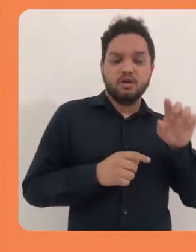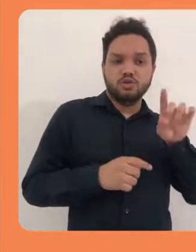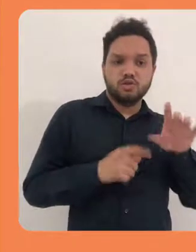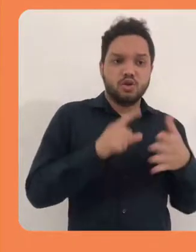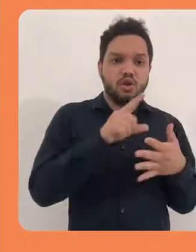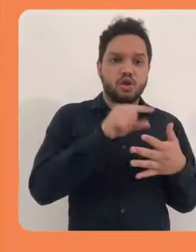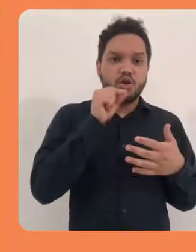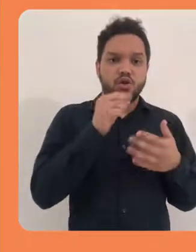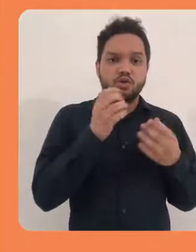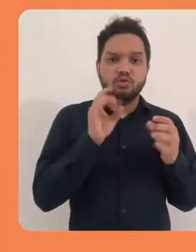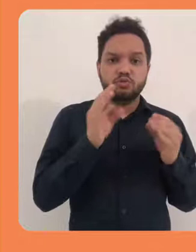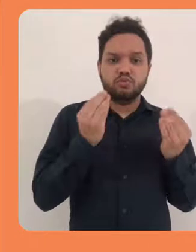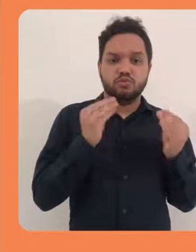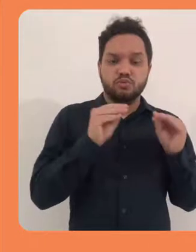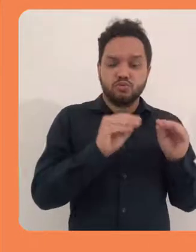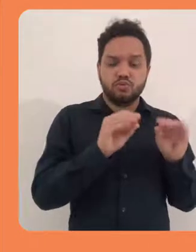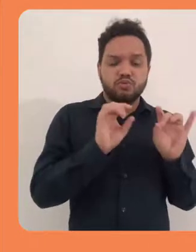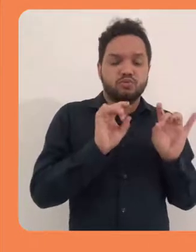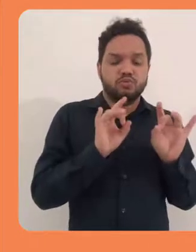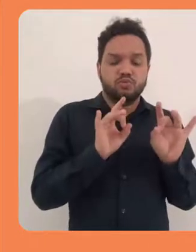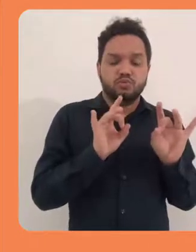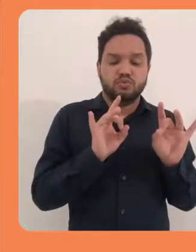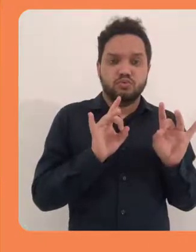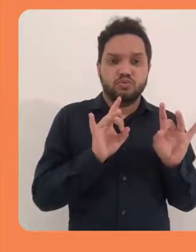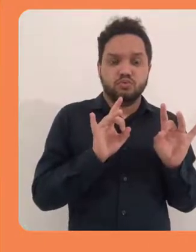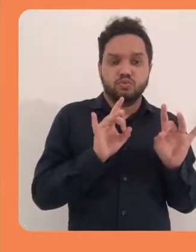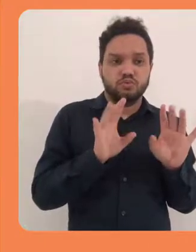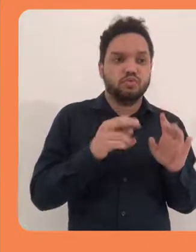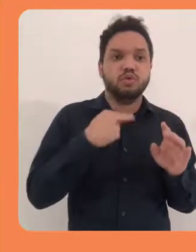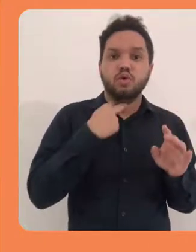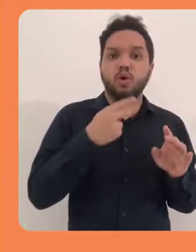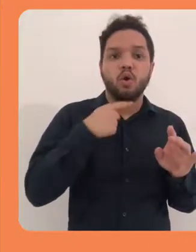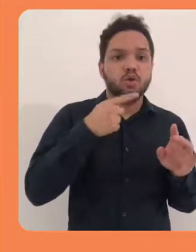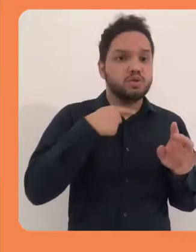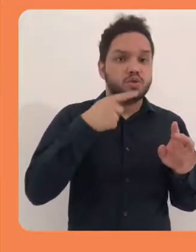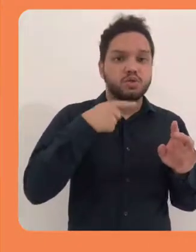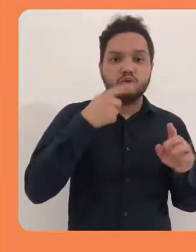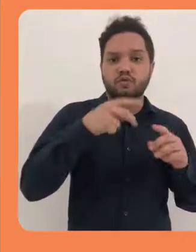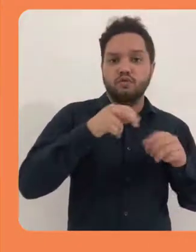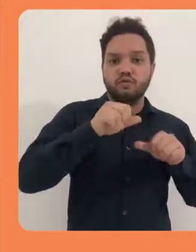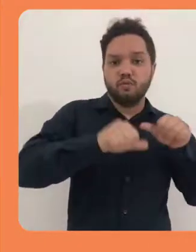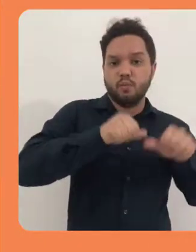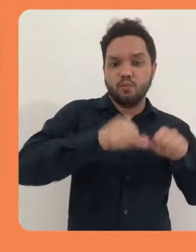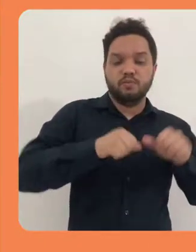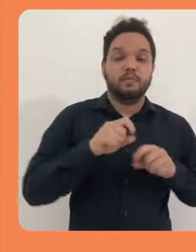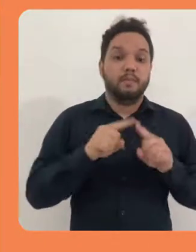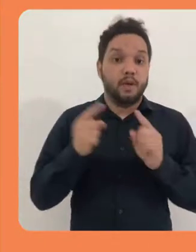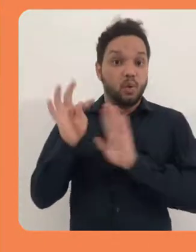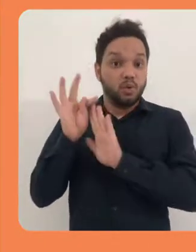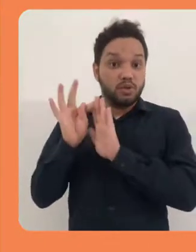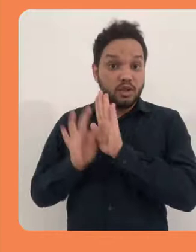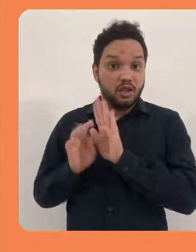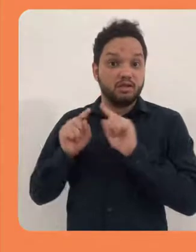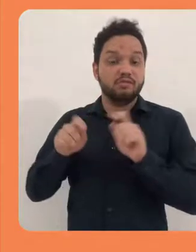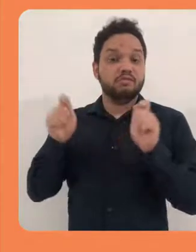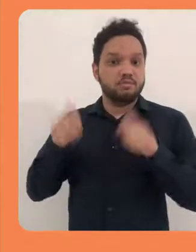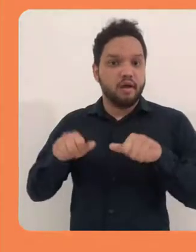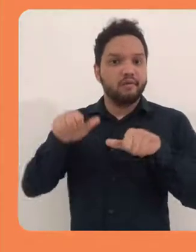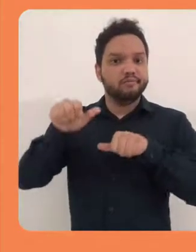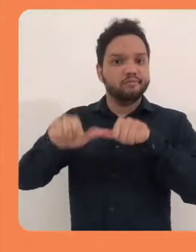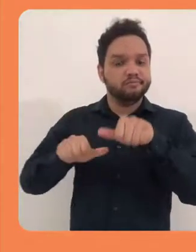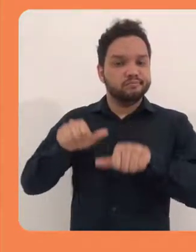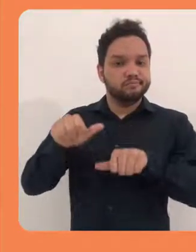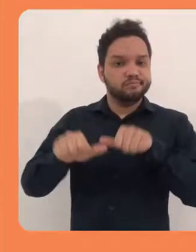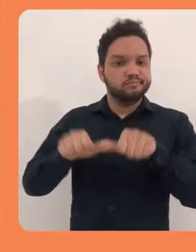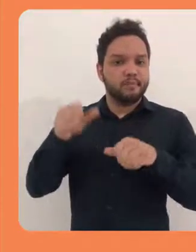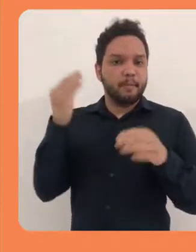a opção de não formatar. Então,